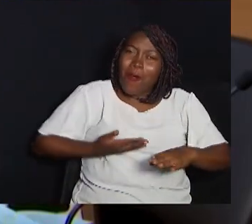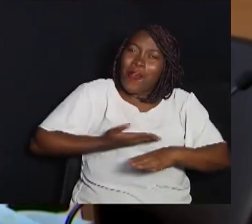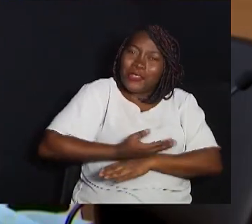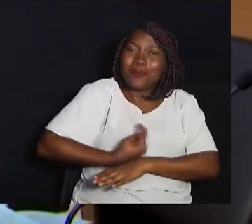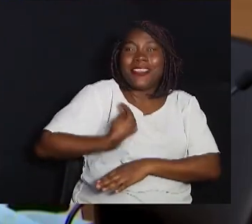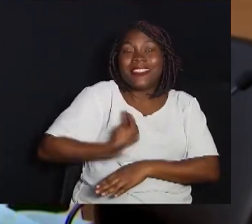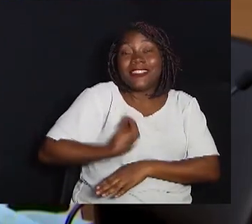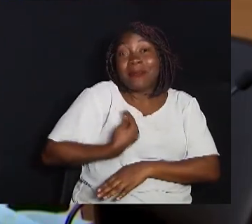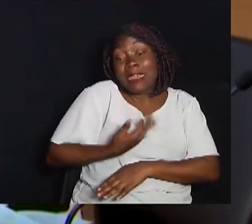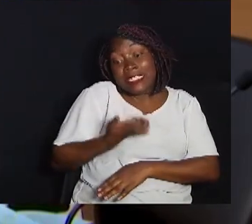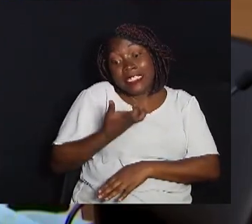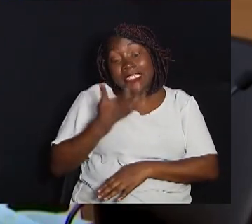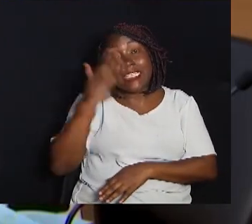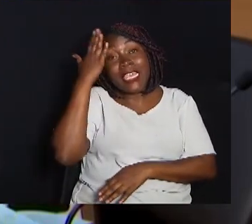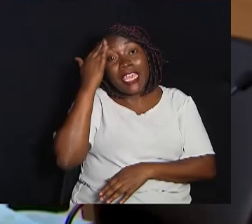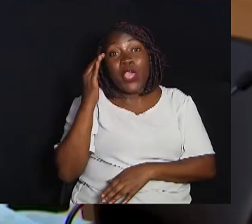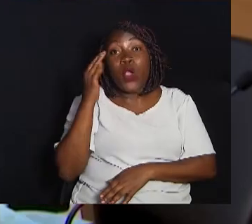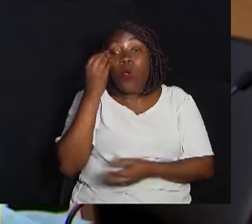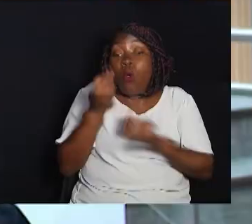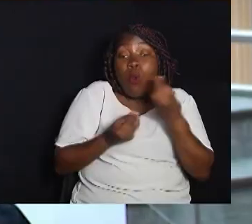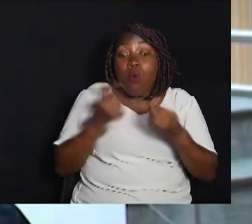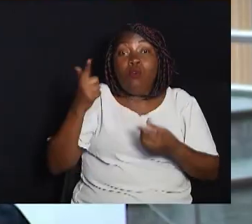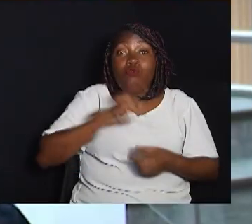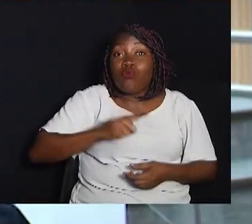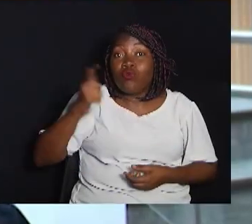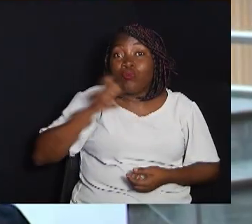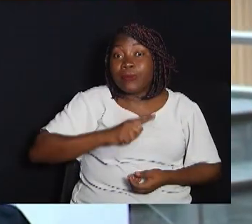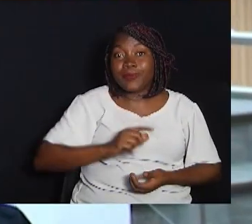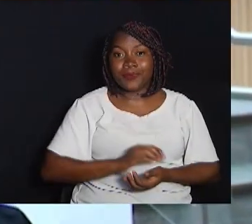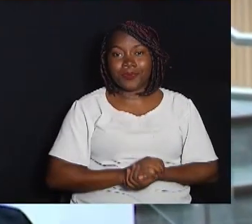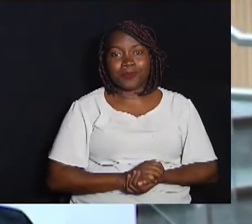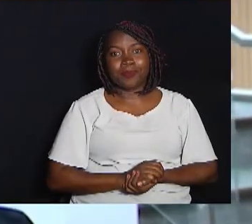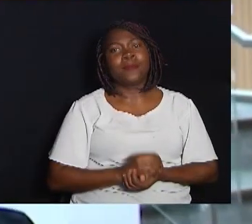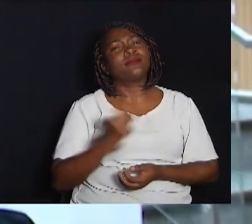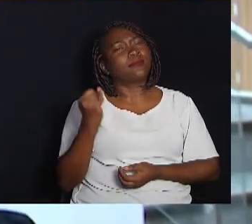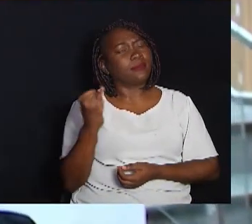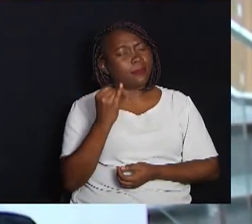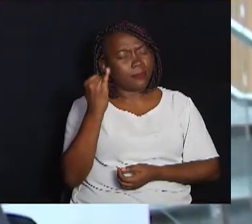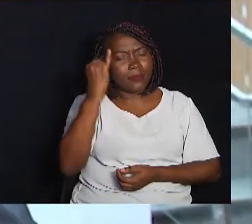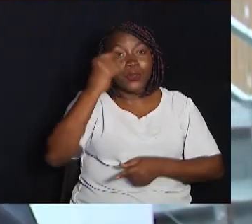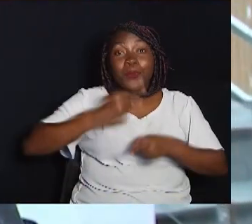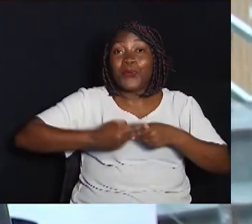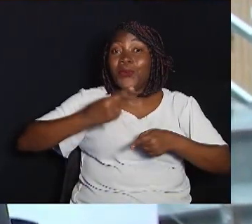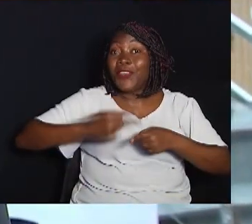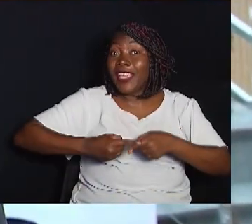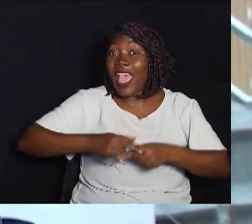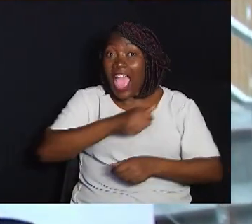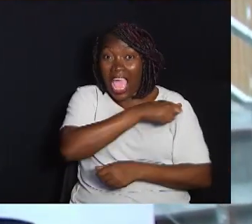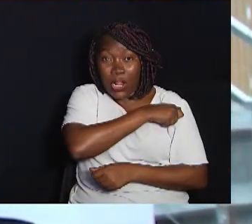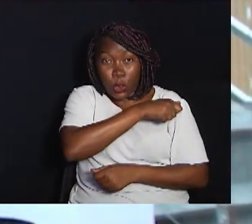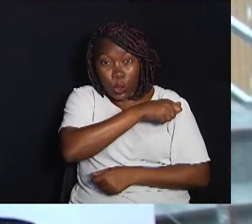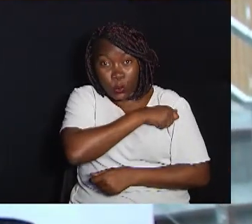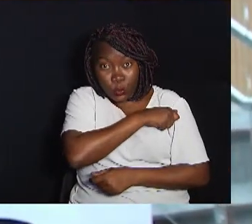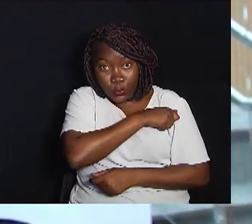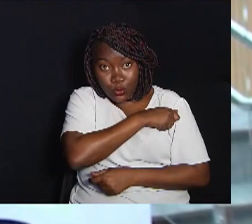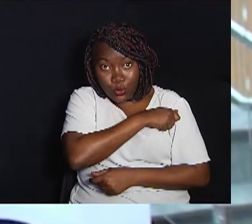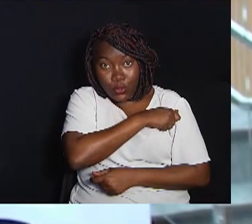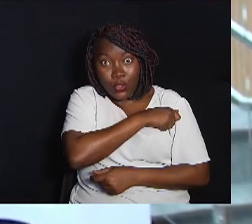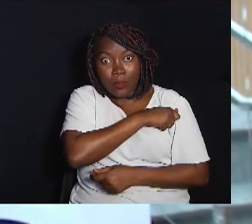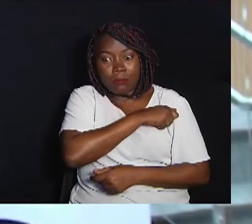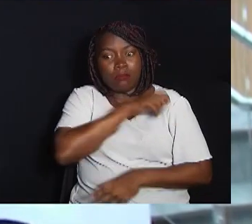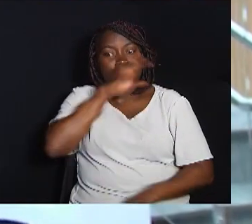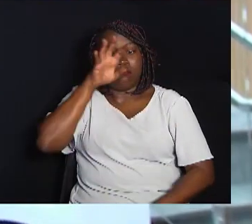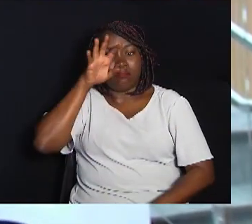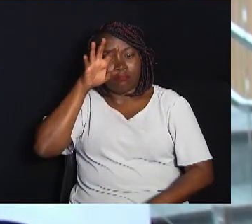conhecer como funciona o trabalho na Câmara Municipal Muito importante porque os alunos, além de terem a formação